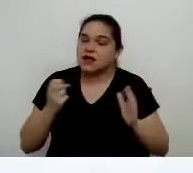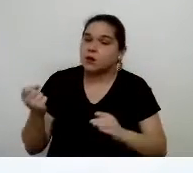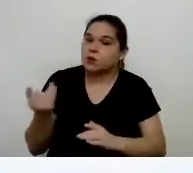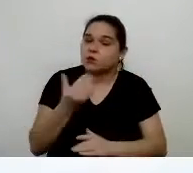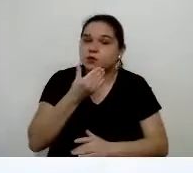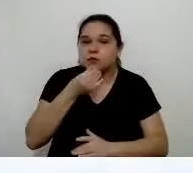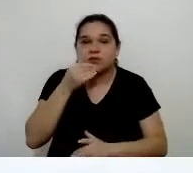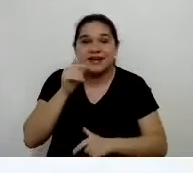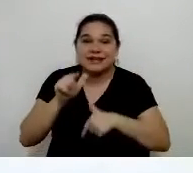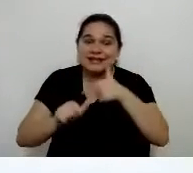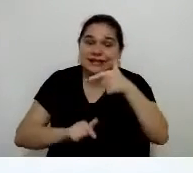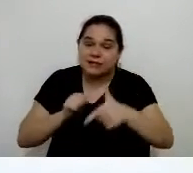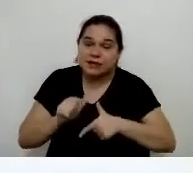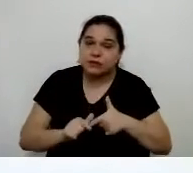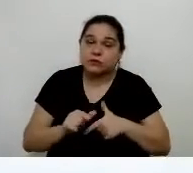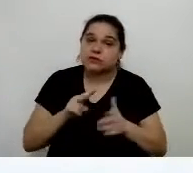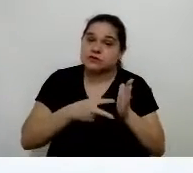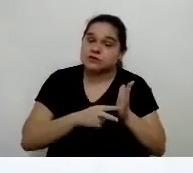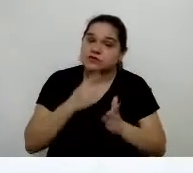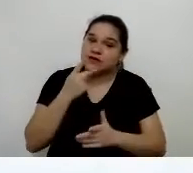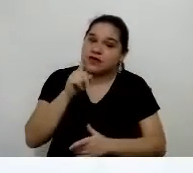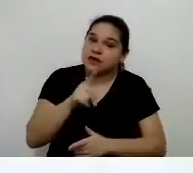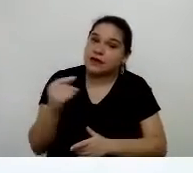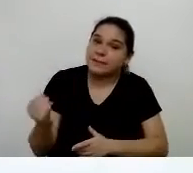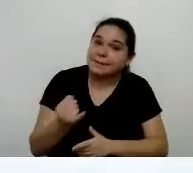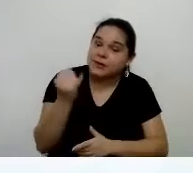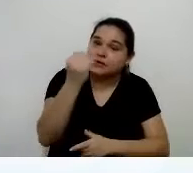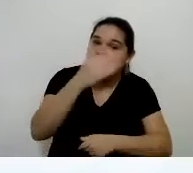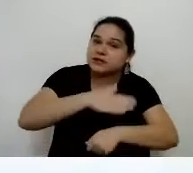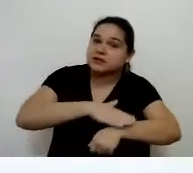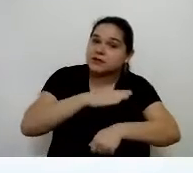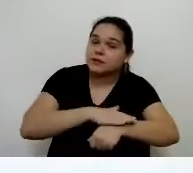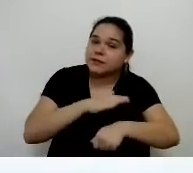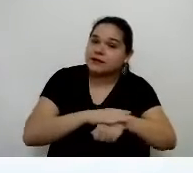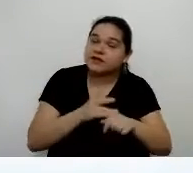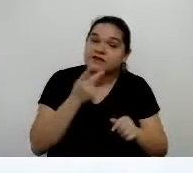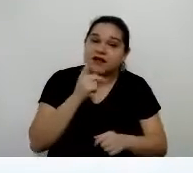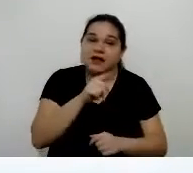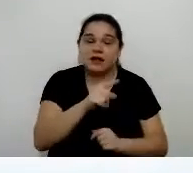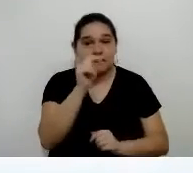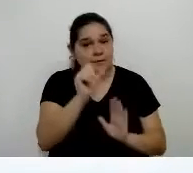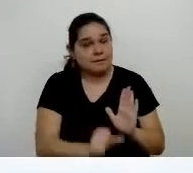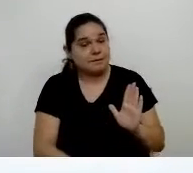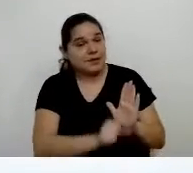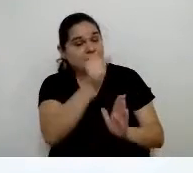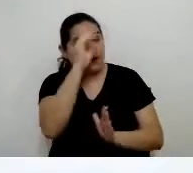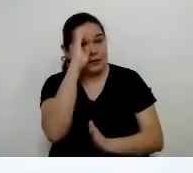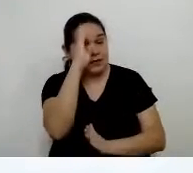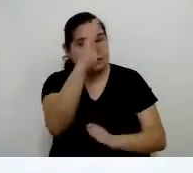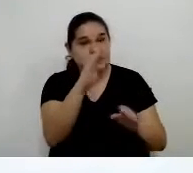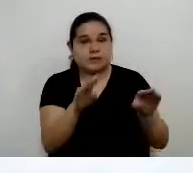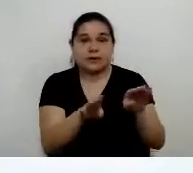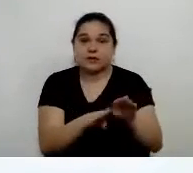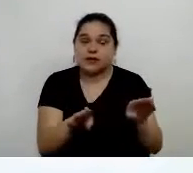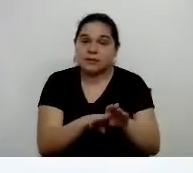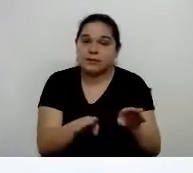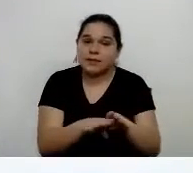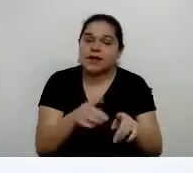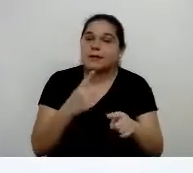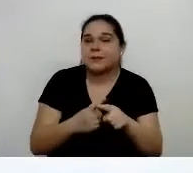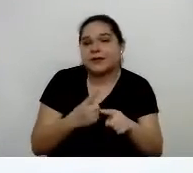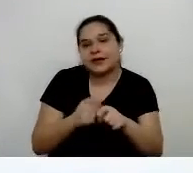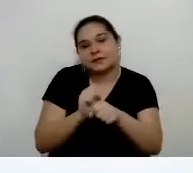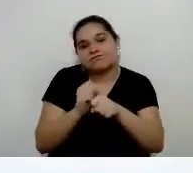julga a importância desse momento de priorizá-los em função da